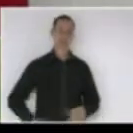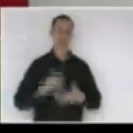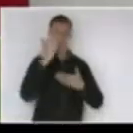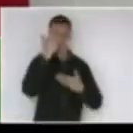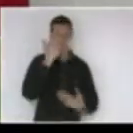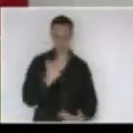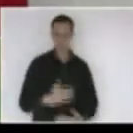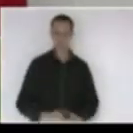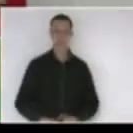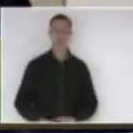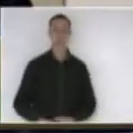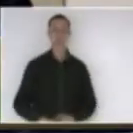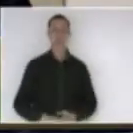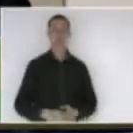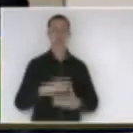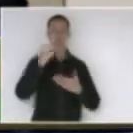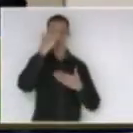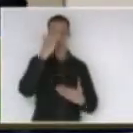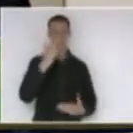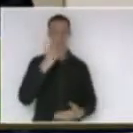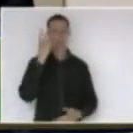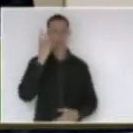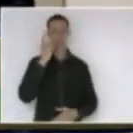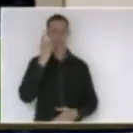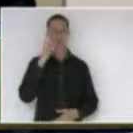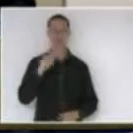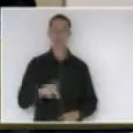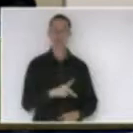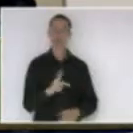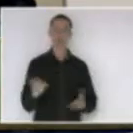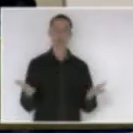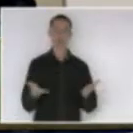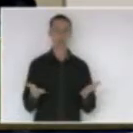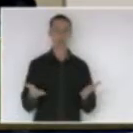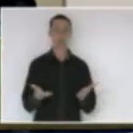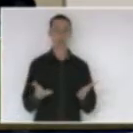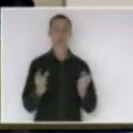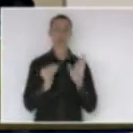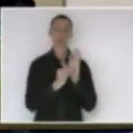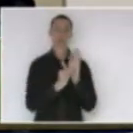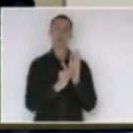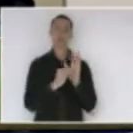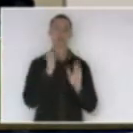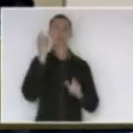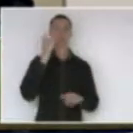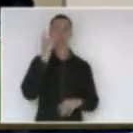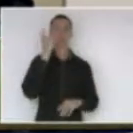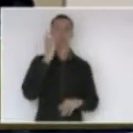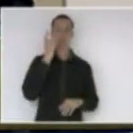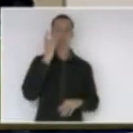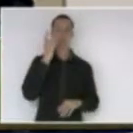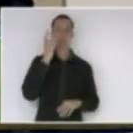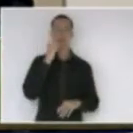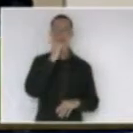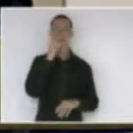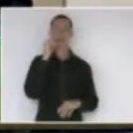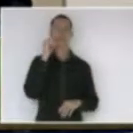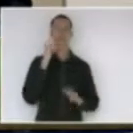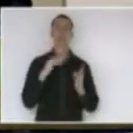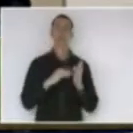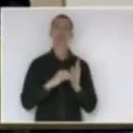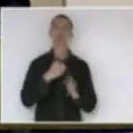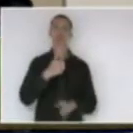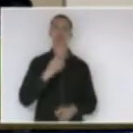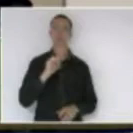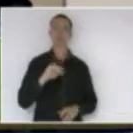obrigado obrigado deputado padre Pedro agora sim com a palavra inscrito para falar o deputado Dirceu Dresch por